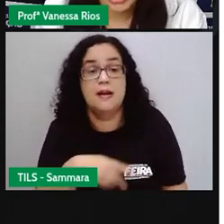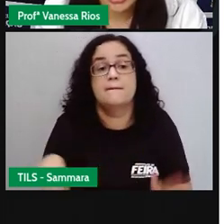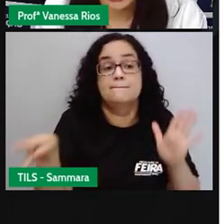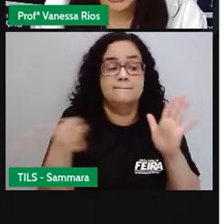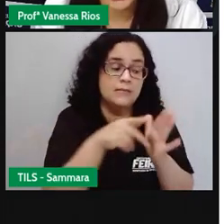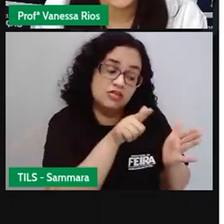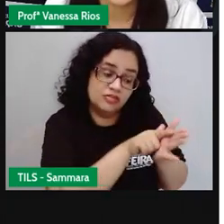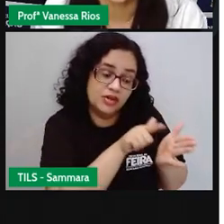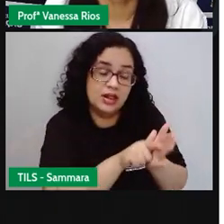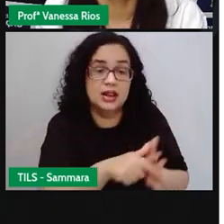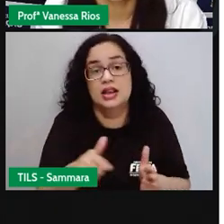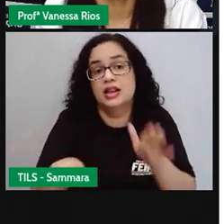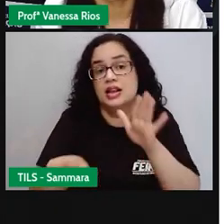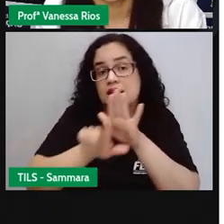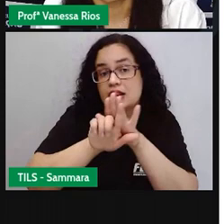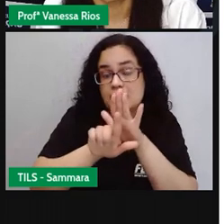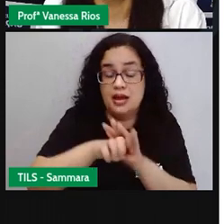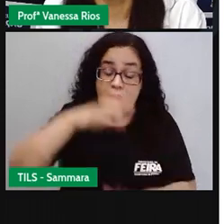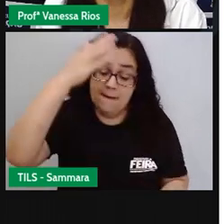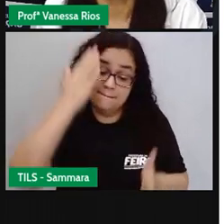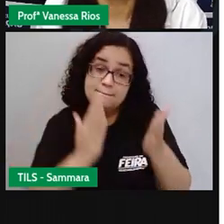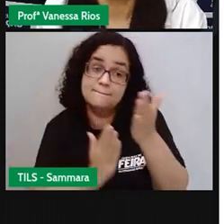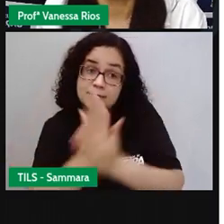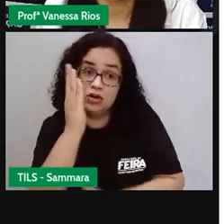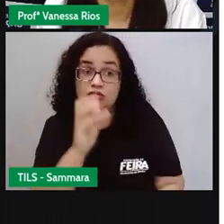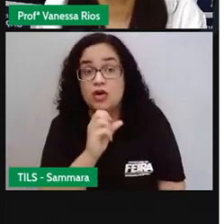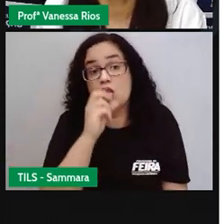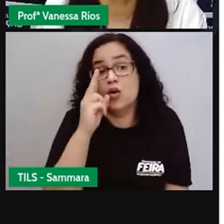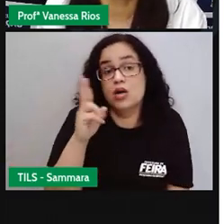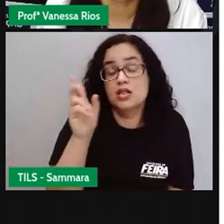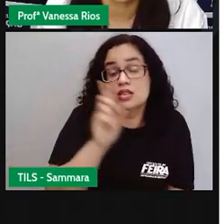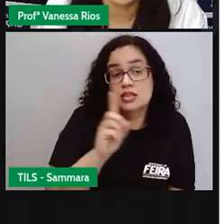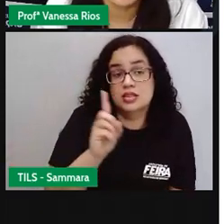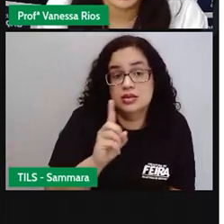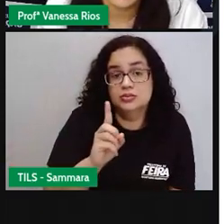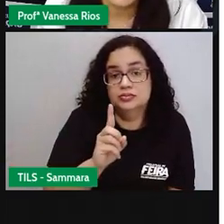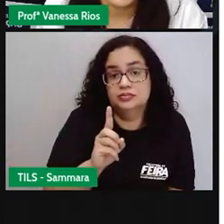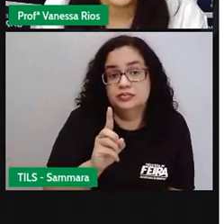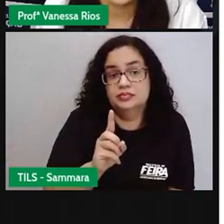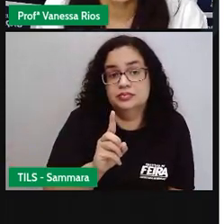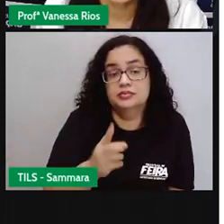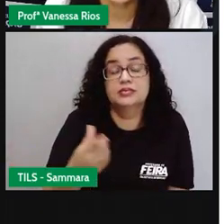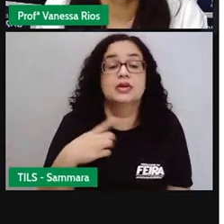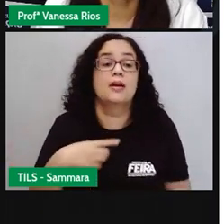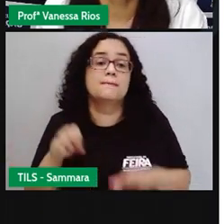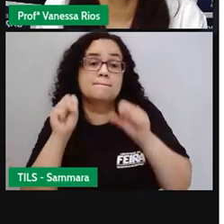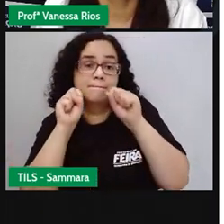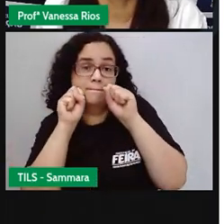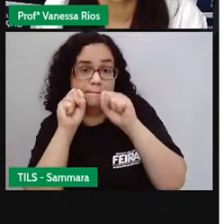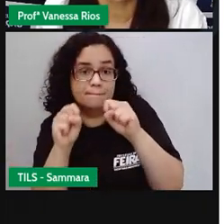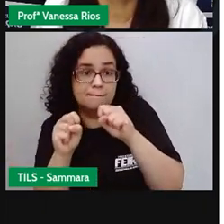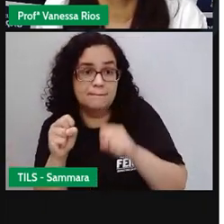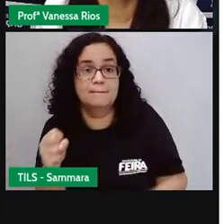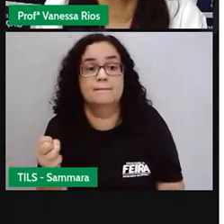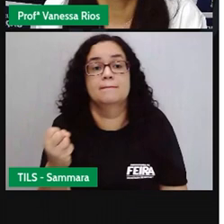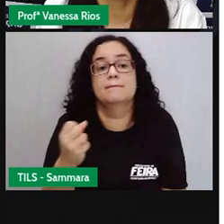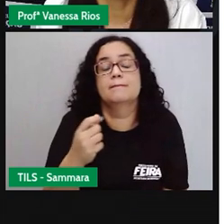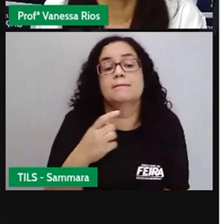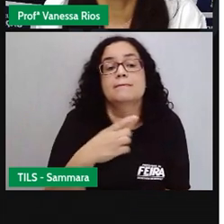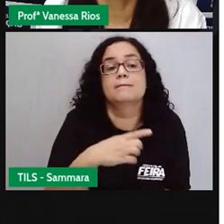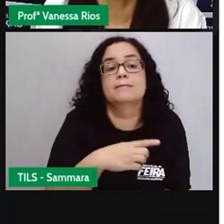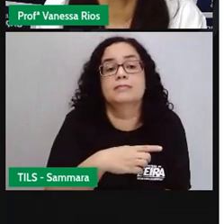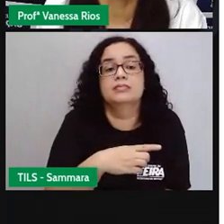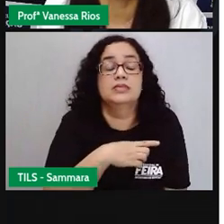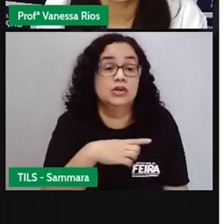propostas do legislativo, aprova e também executa. É o poder executivo que está ali, ó,